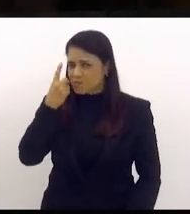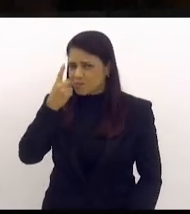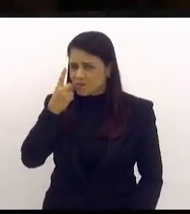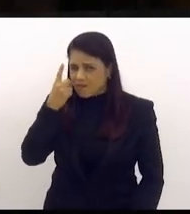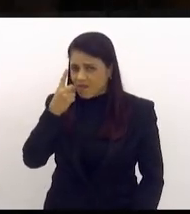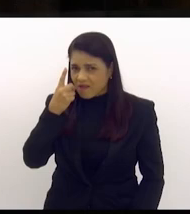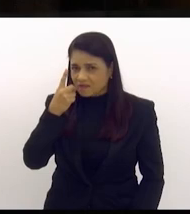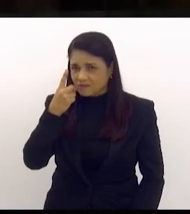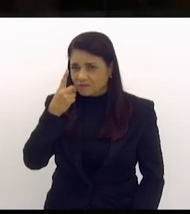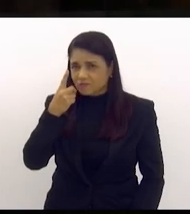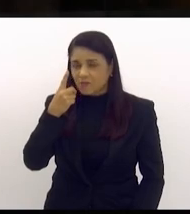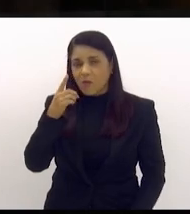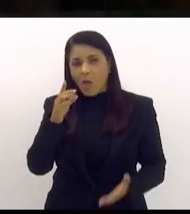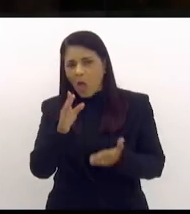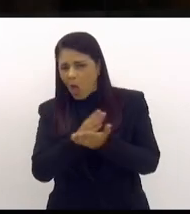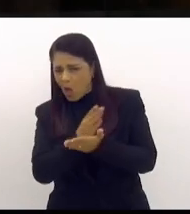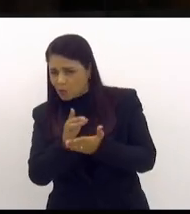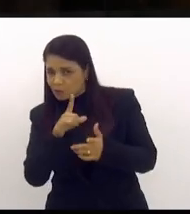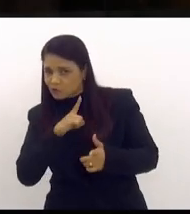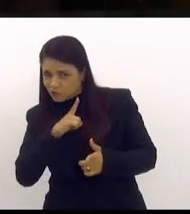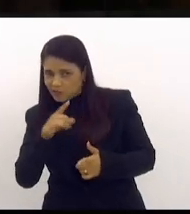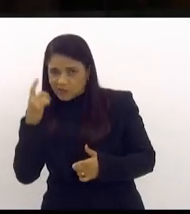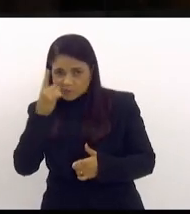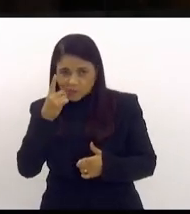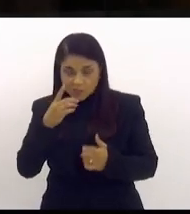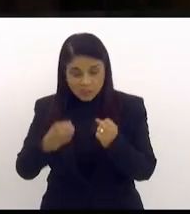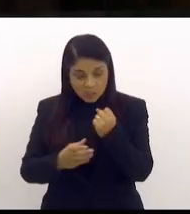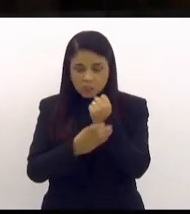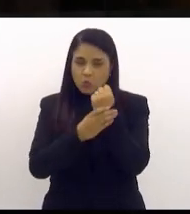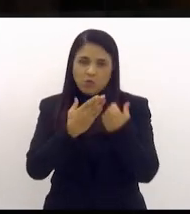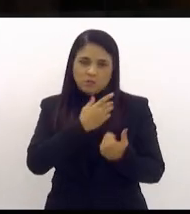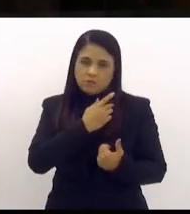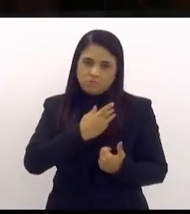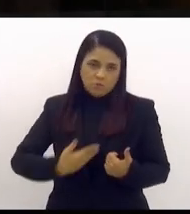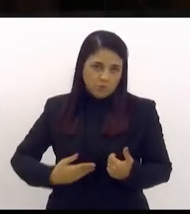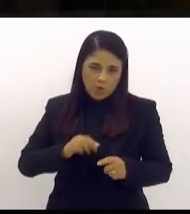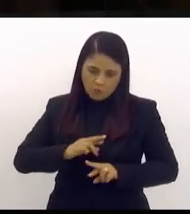como é chamado alguns, da área da segurança pública.